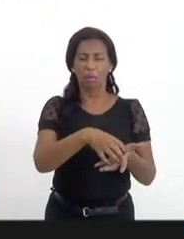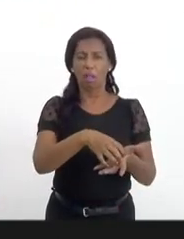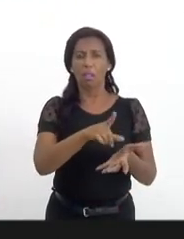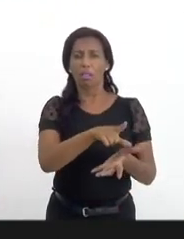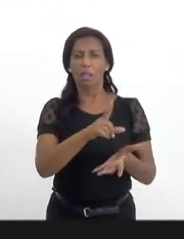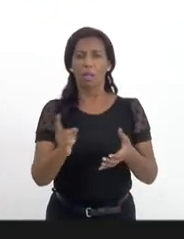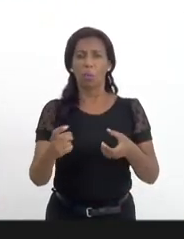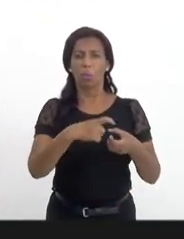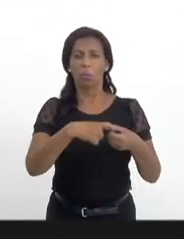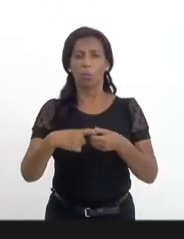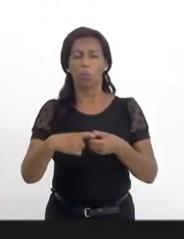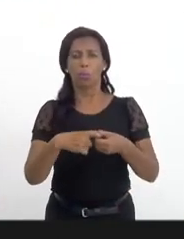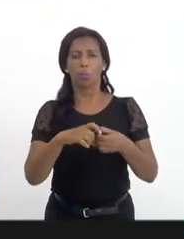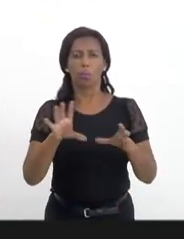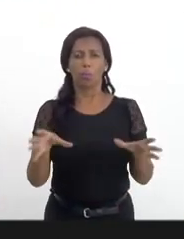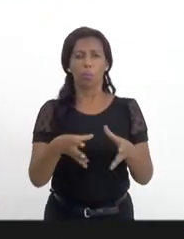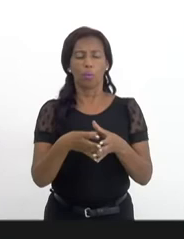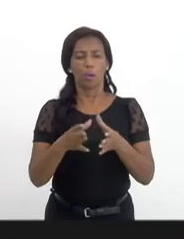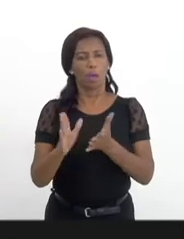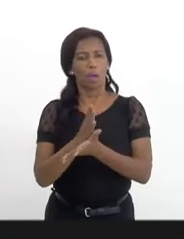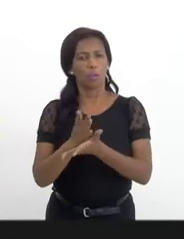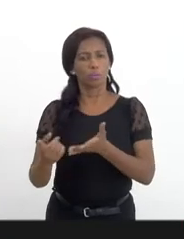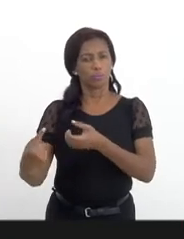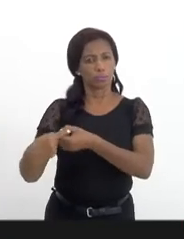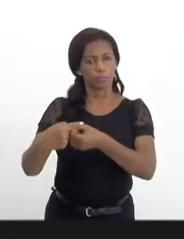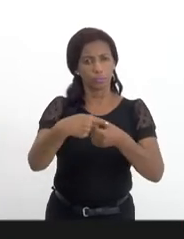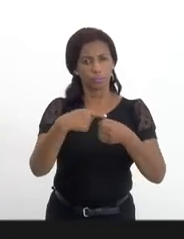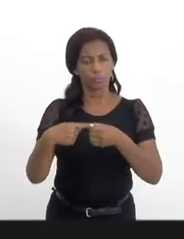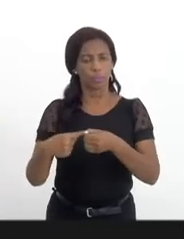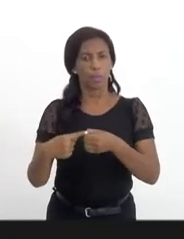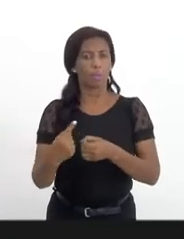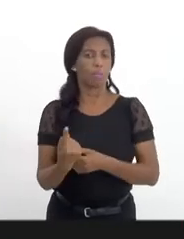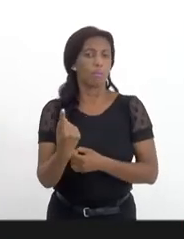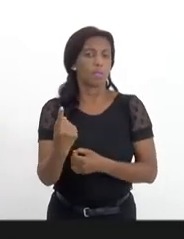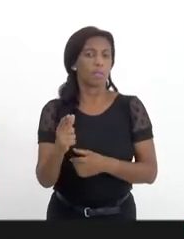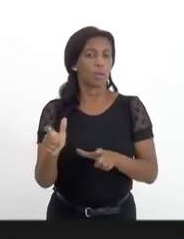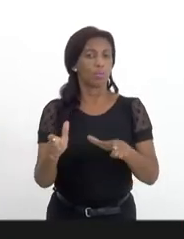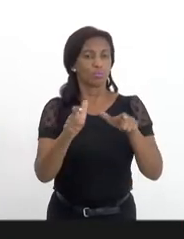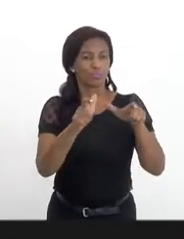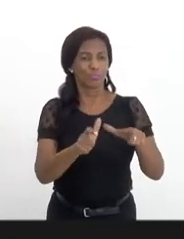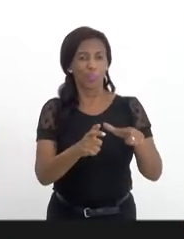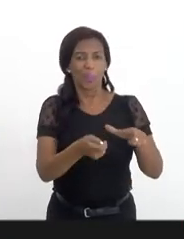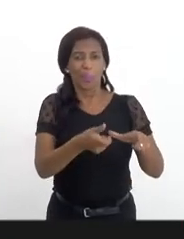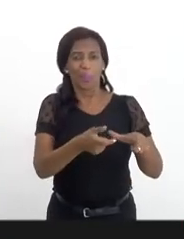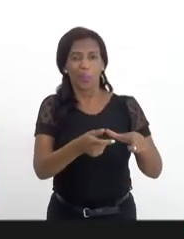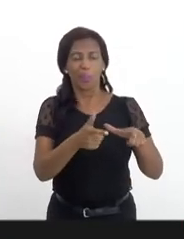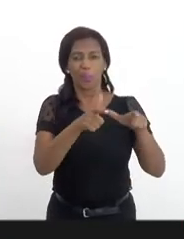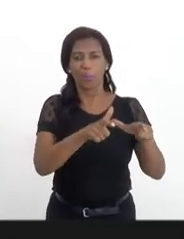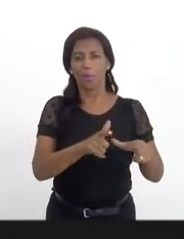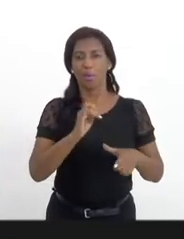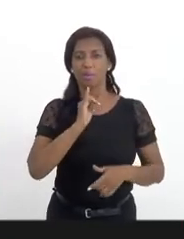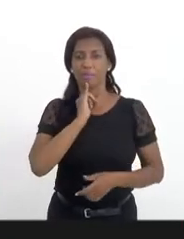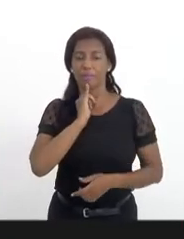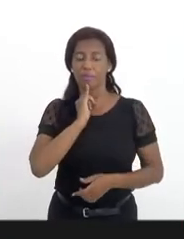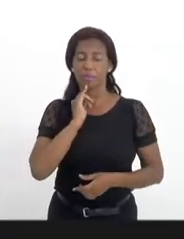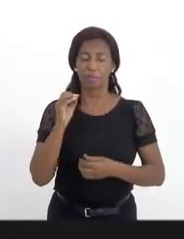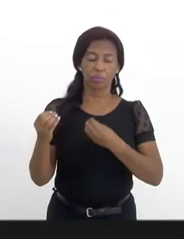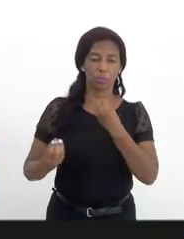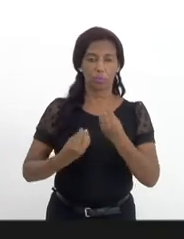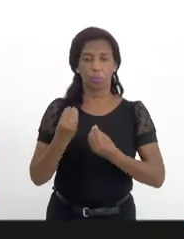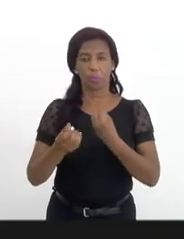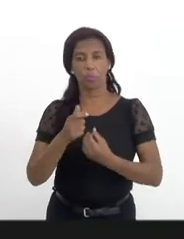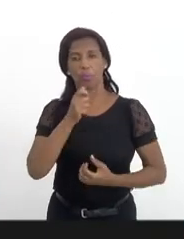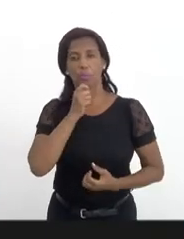consórcio por alguns municípios, mas é um dos poucos casos e aí infelizmente como a gente não